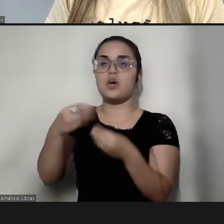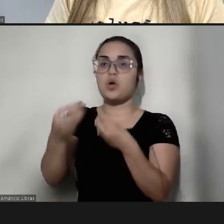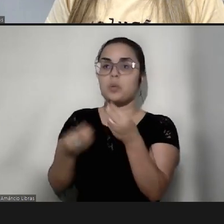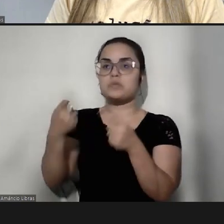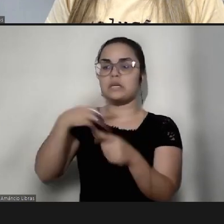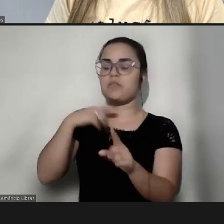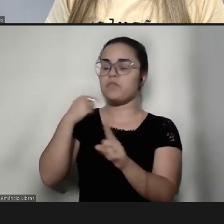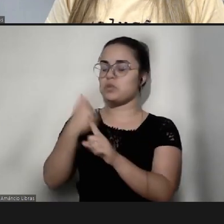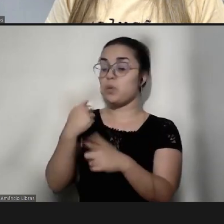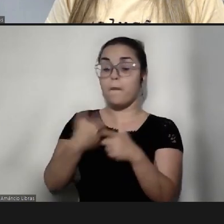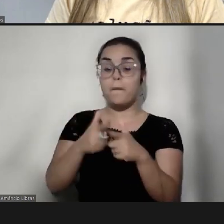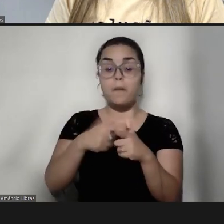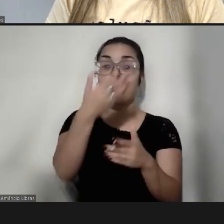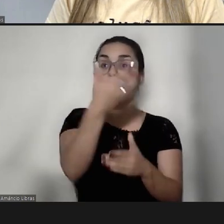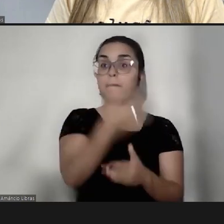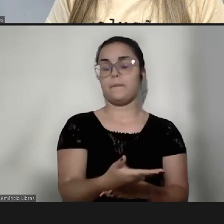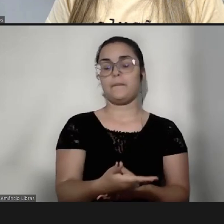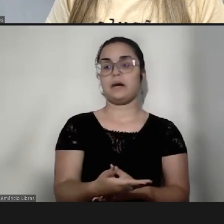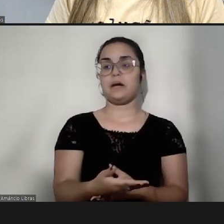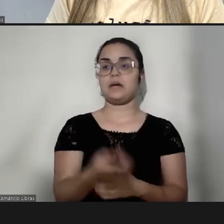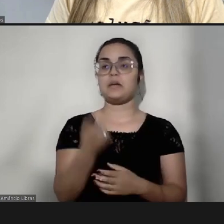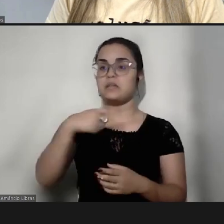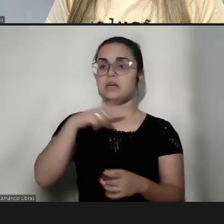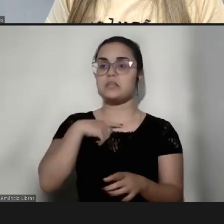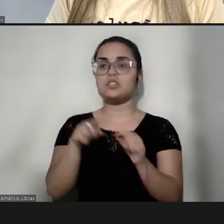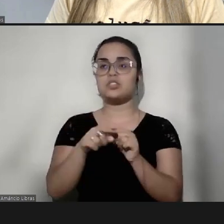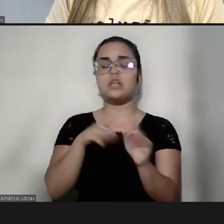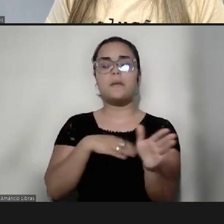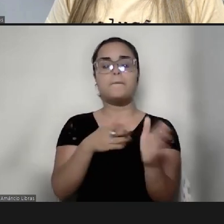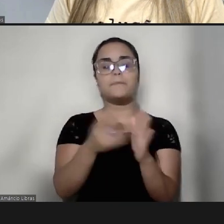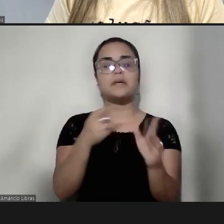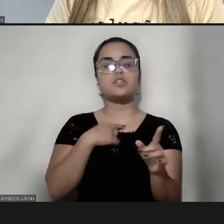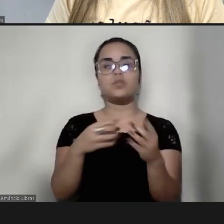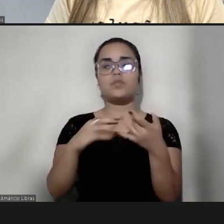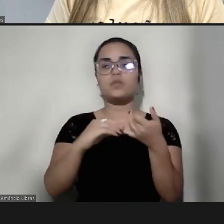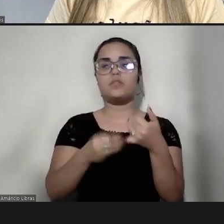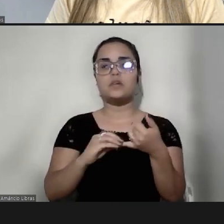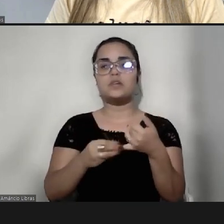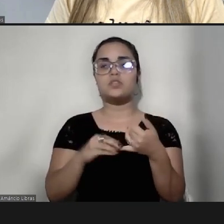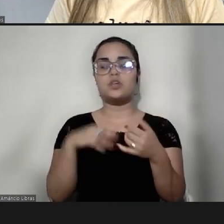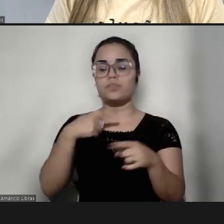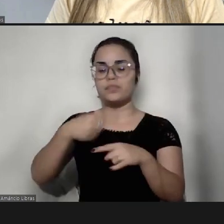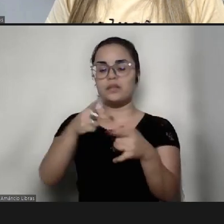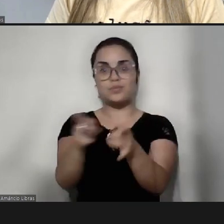um trauma pra ele, esses dias ele apontou pro feijão e pediu feijãozinho no prato dele,